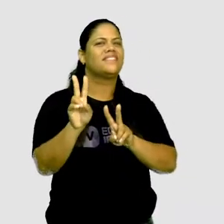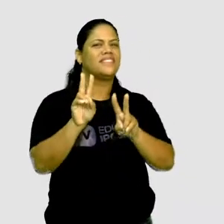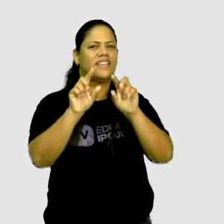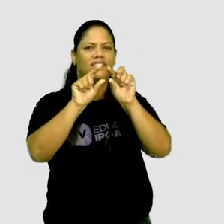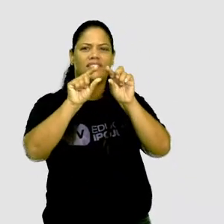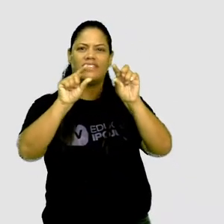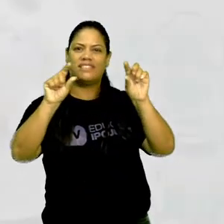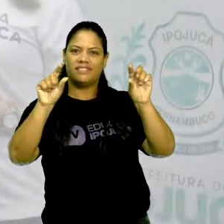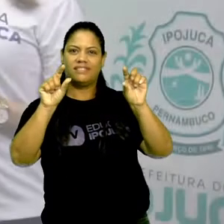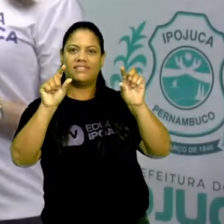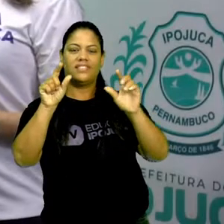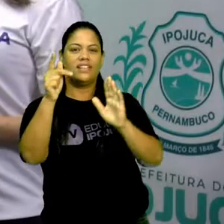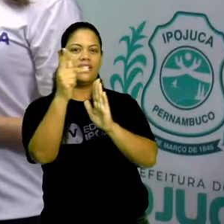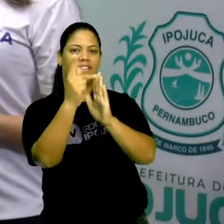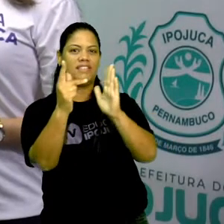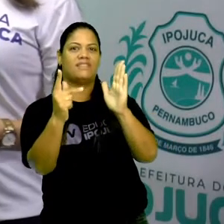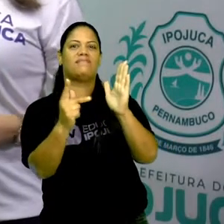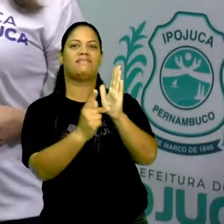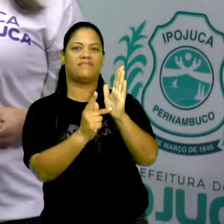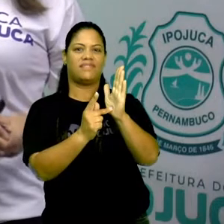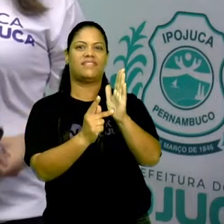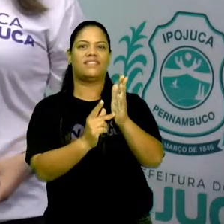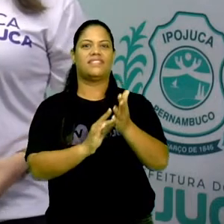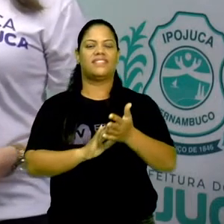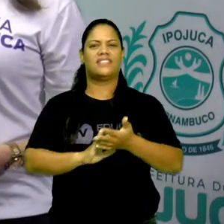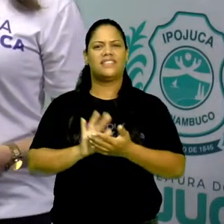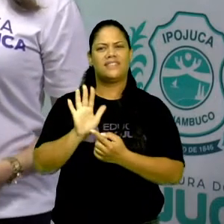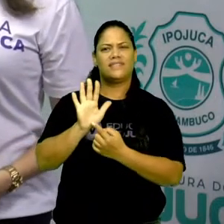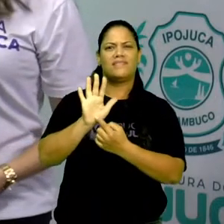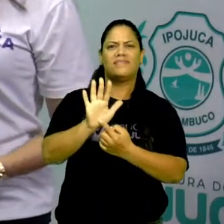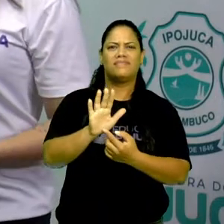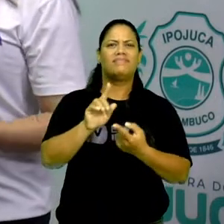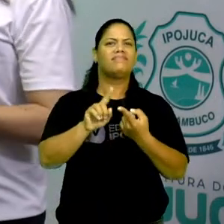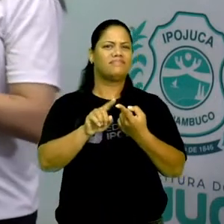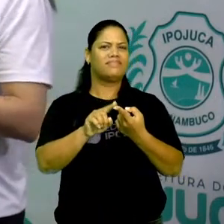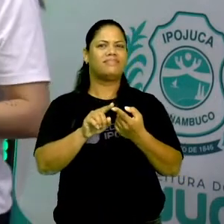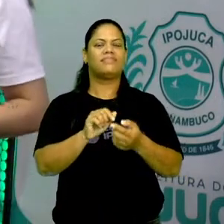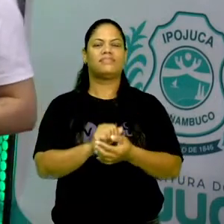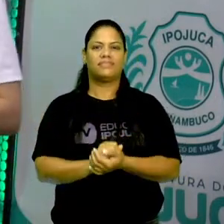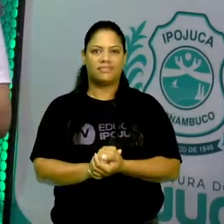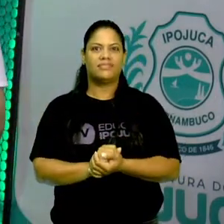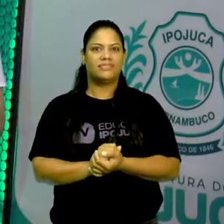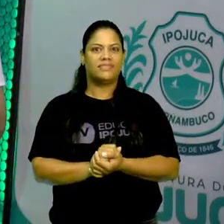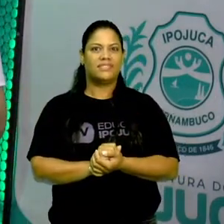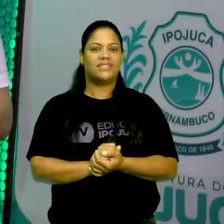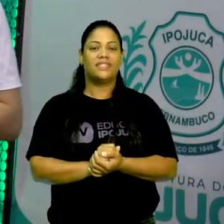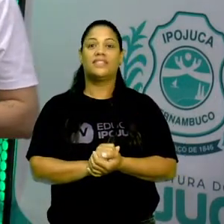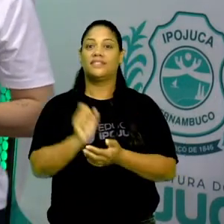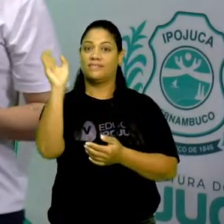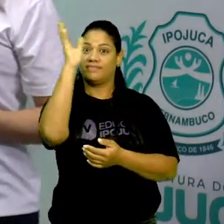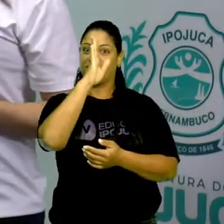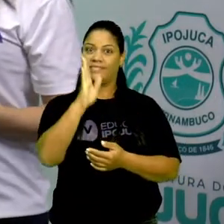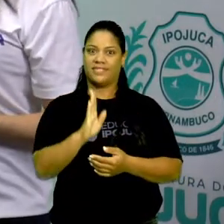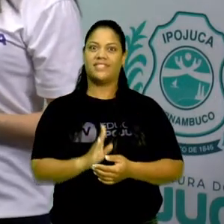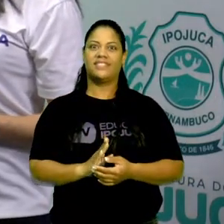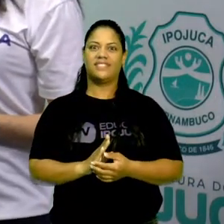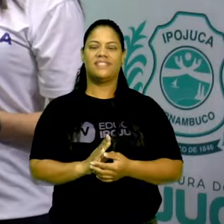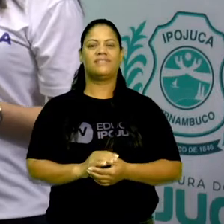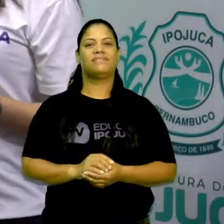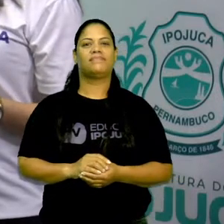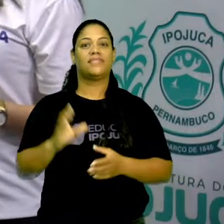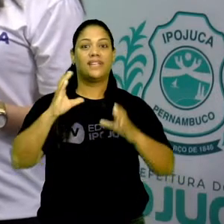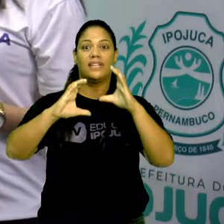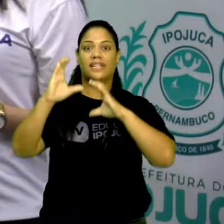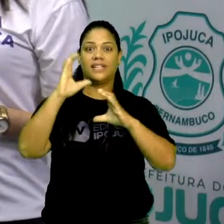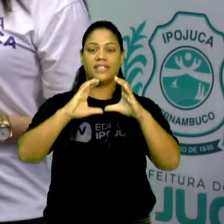versos do poema Canção do Exílio, eles aparecem também no hino nacional brasileiro. Olha só,